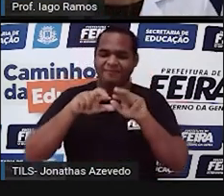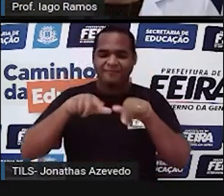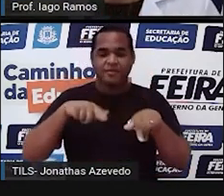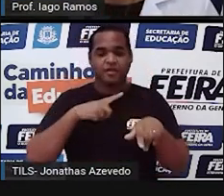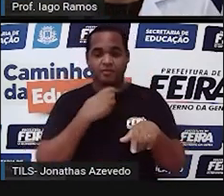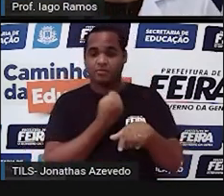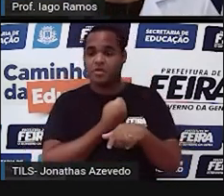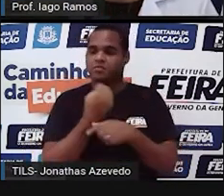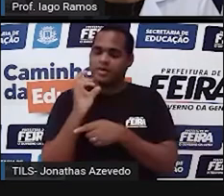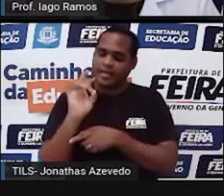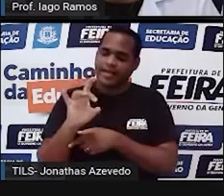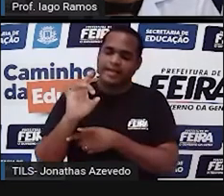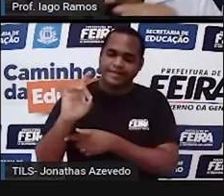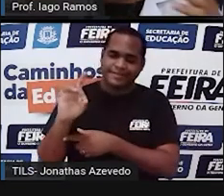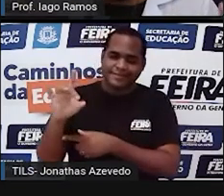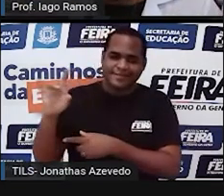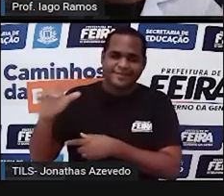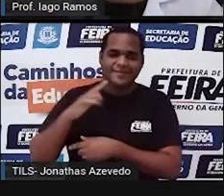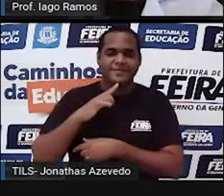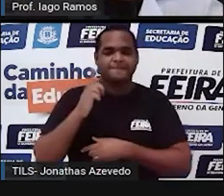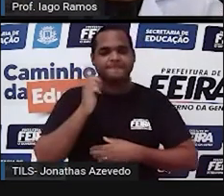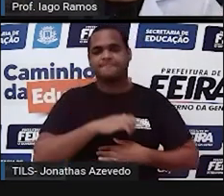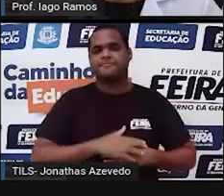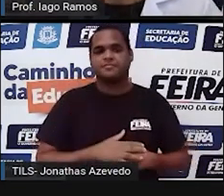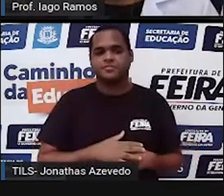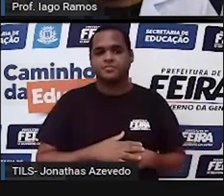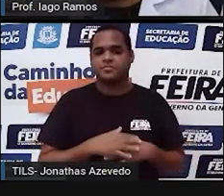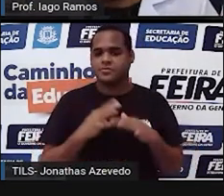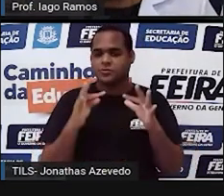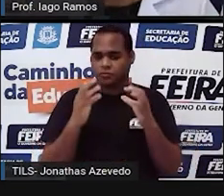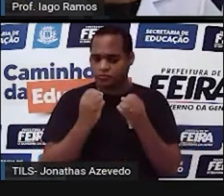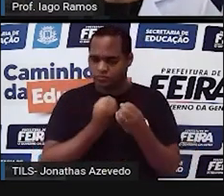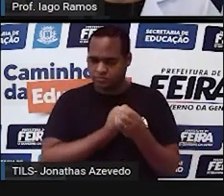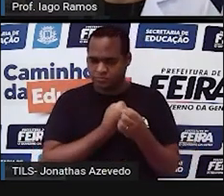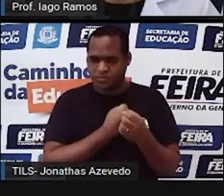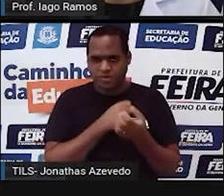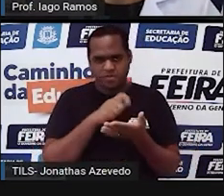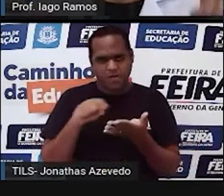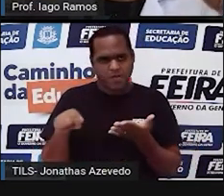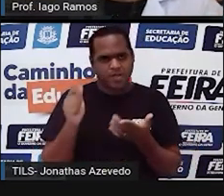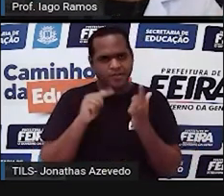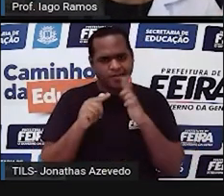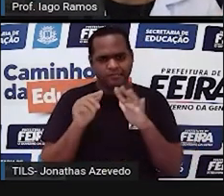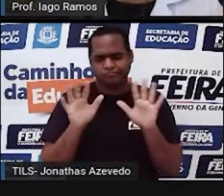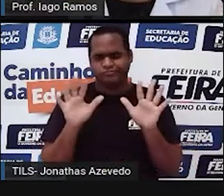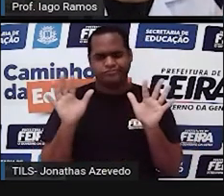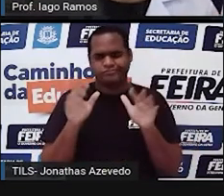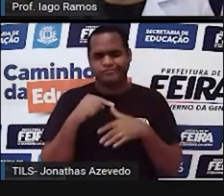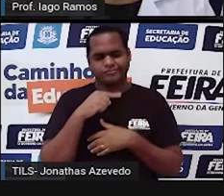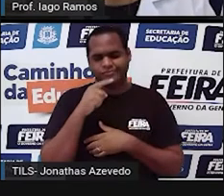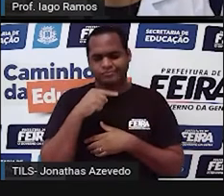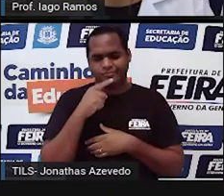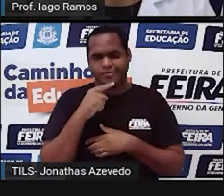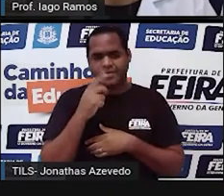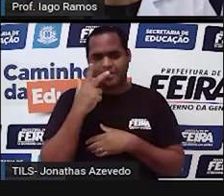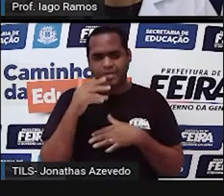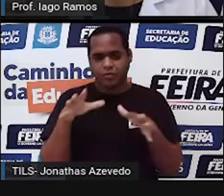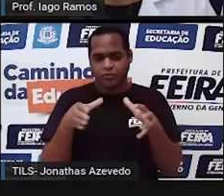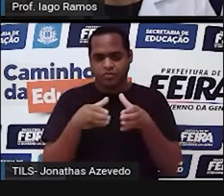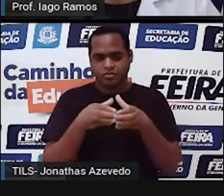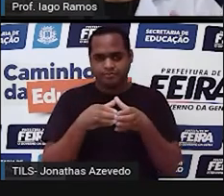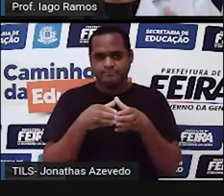um. Claro que a gente não consegue escrever todos. Por quê? Porque é um conjunto